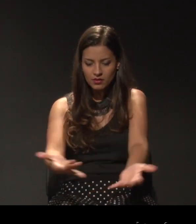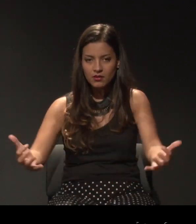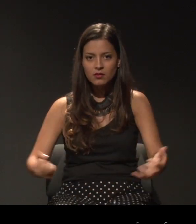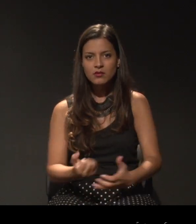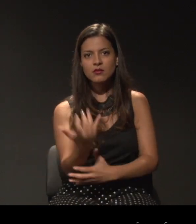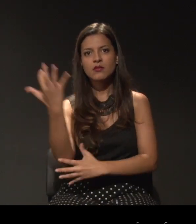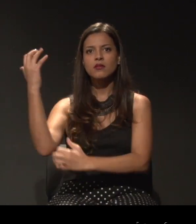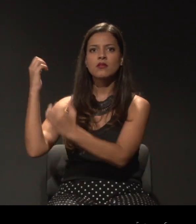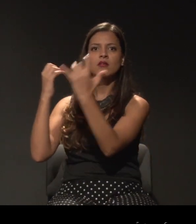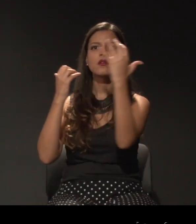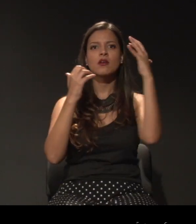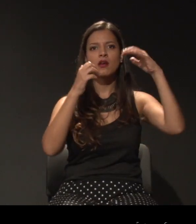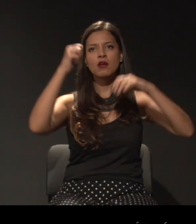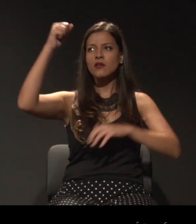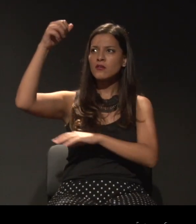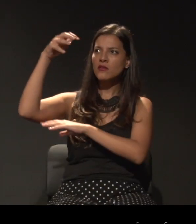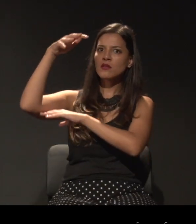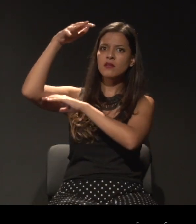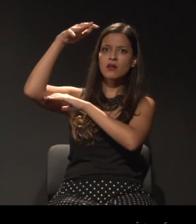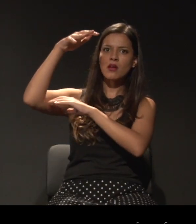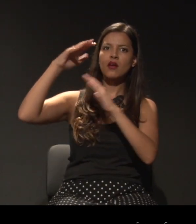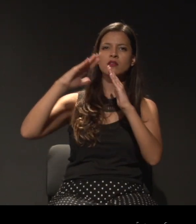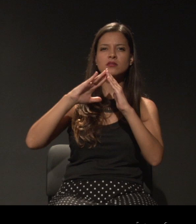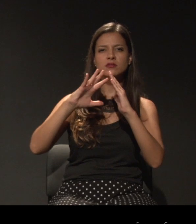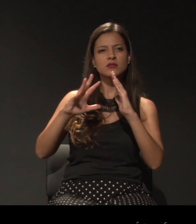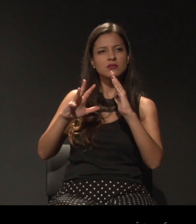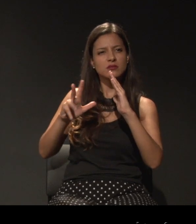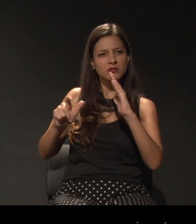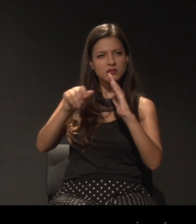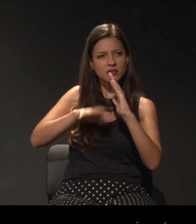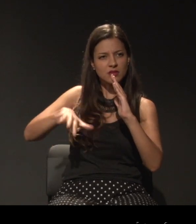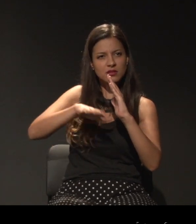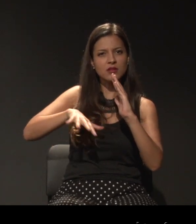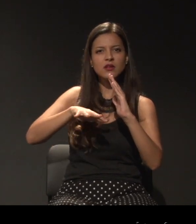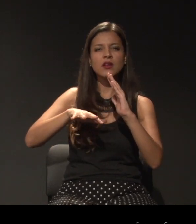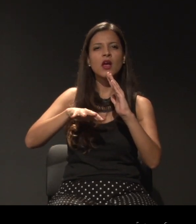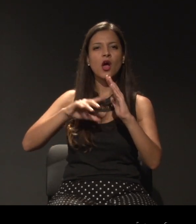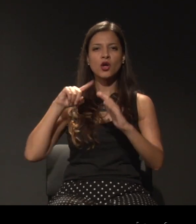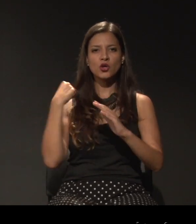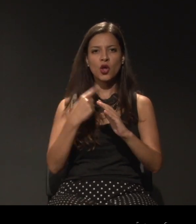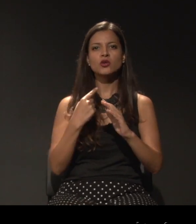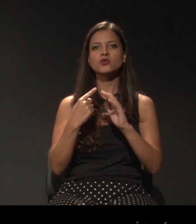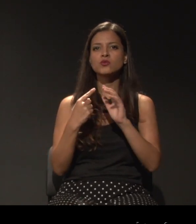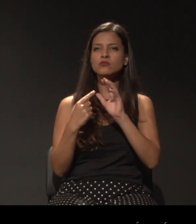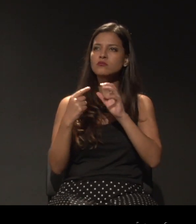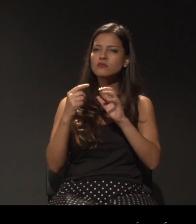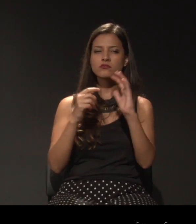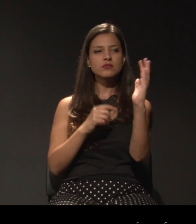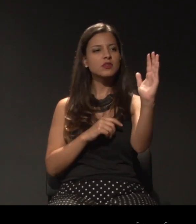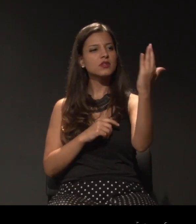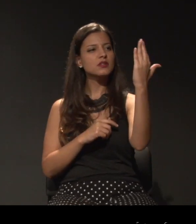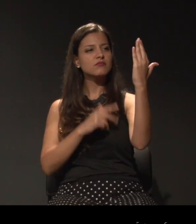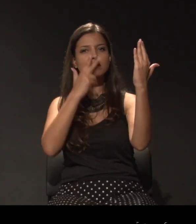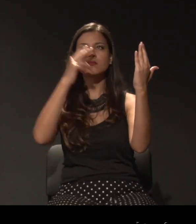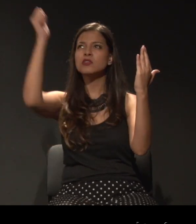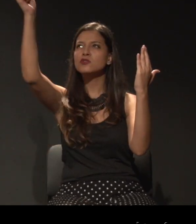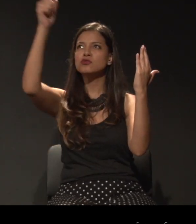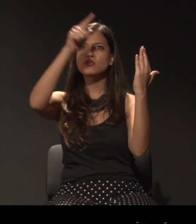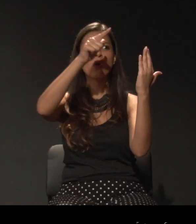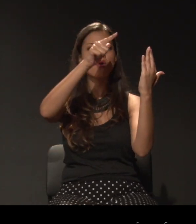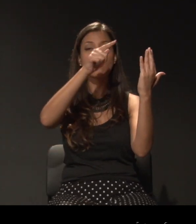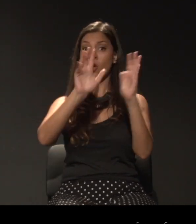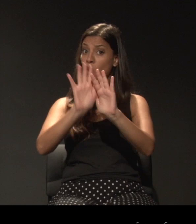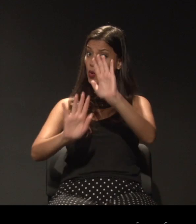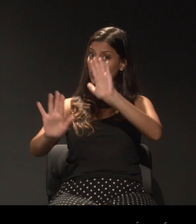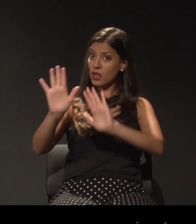Ilumina a senzala e reluz como ouro. E o nosso espelho parecia refletir o sol. Cuidado, rapaz.